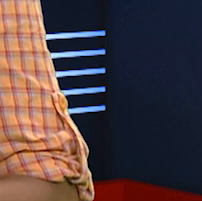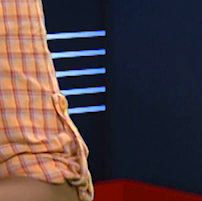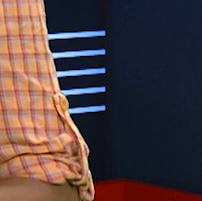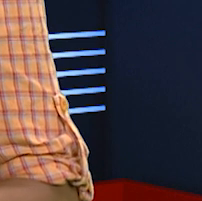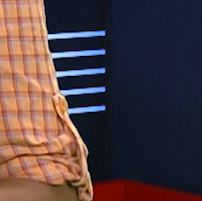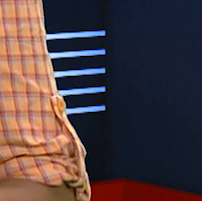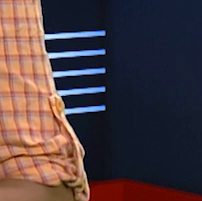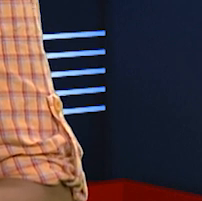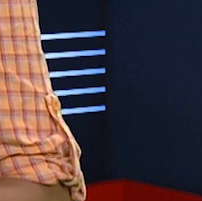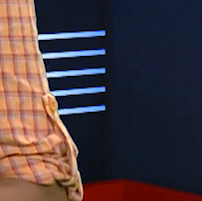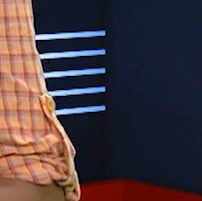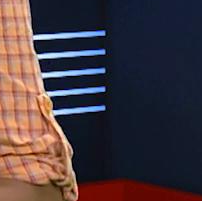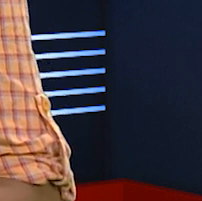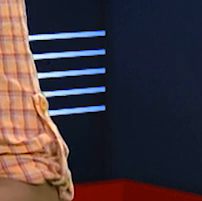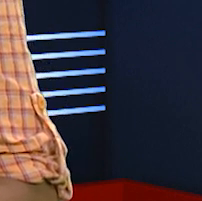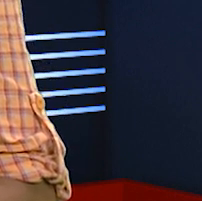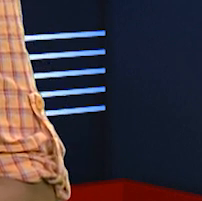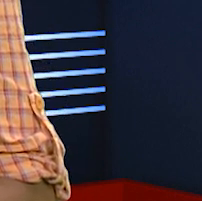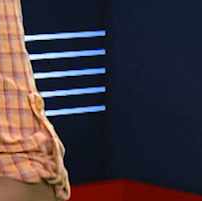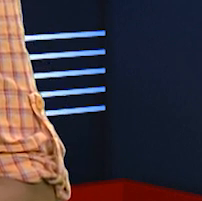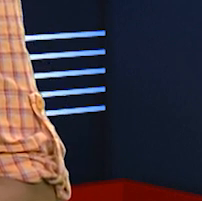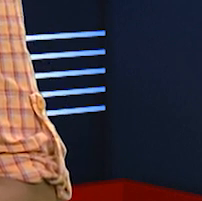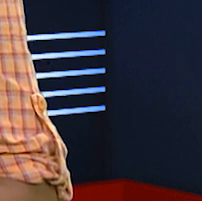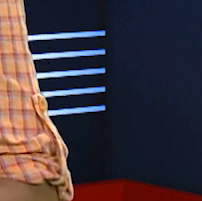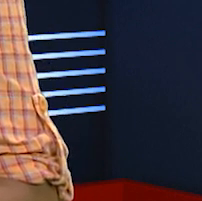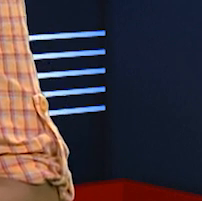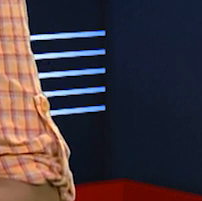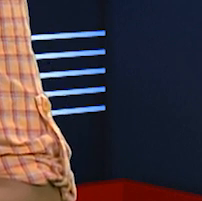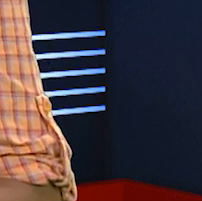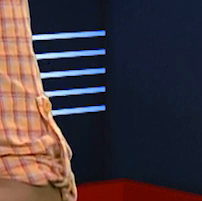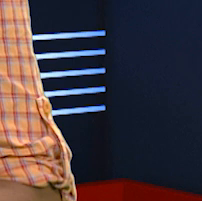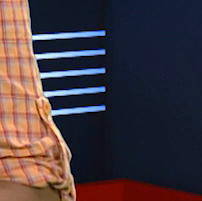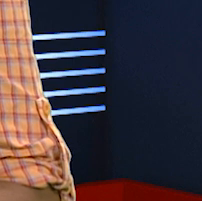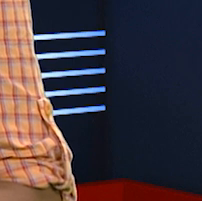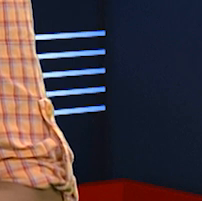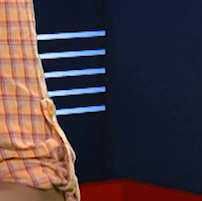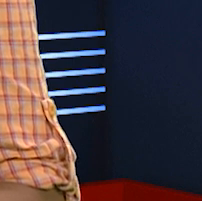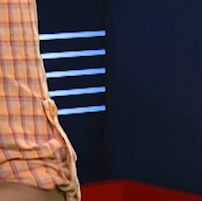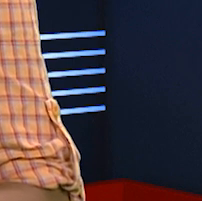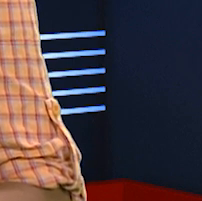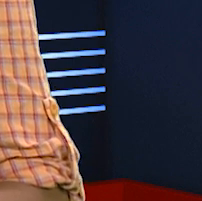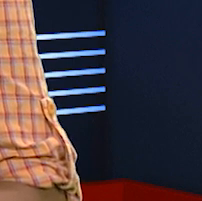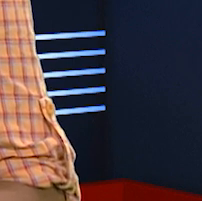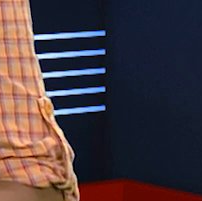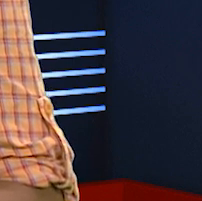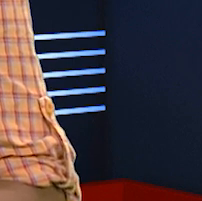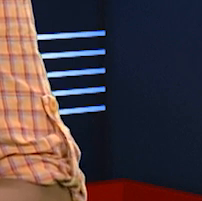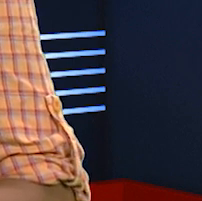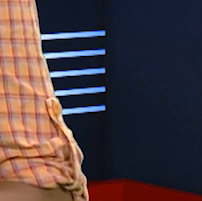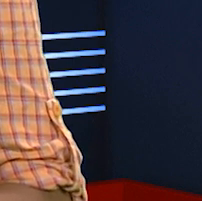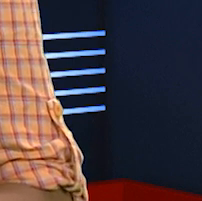A ministra adjunta e dos assuntos parlamentares de Portugal admitiu que há risco de perda de poder de compra este ano